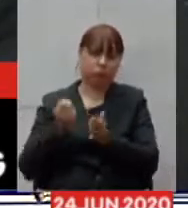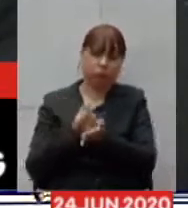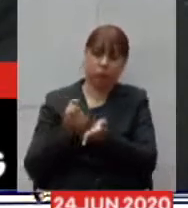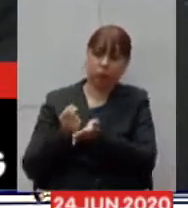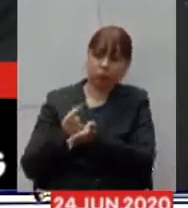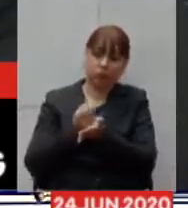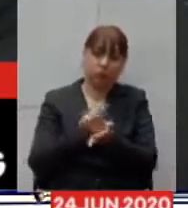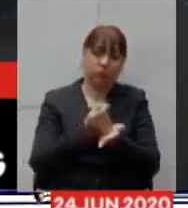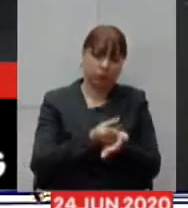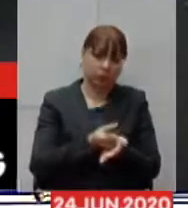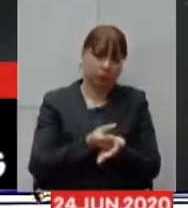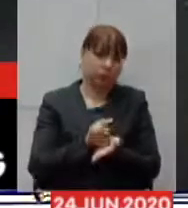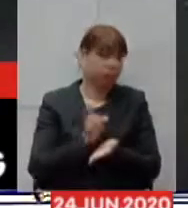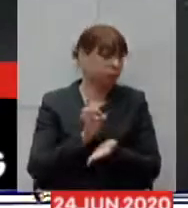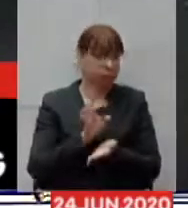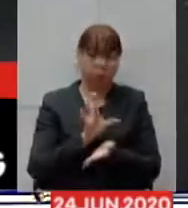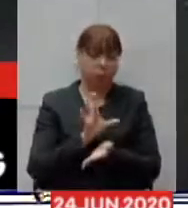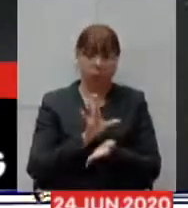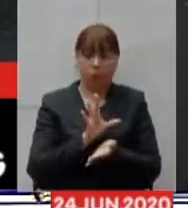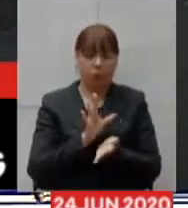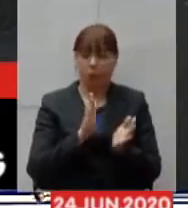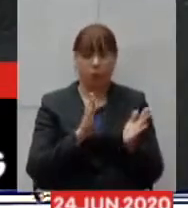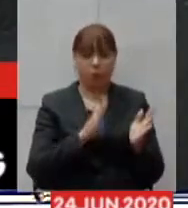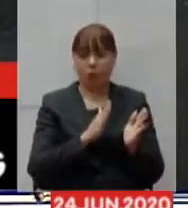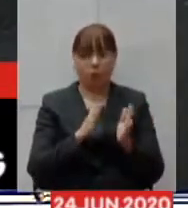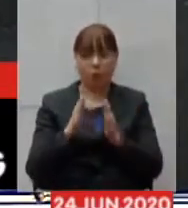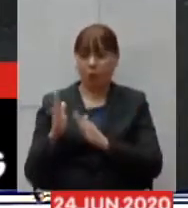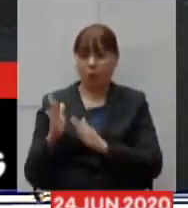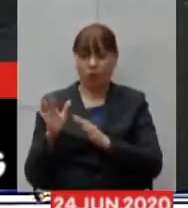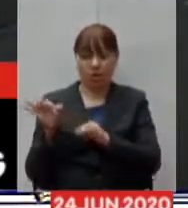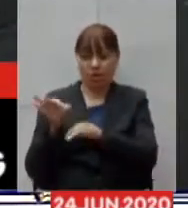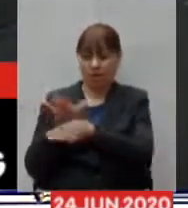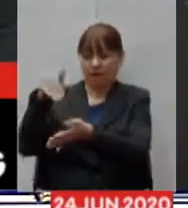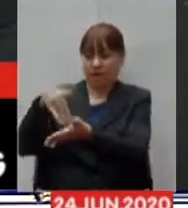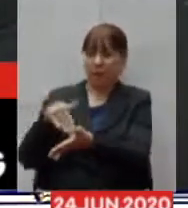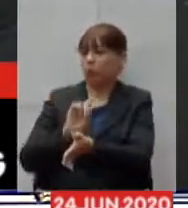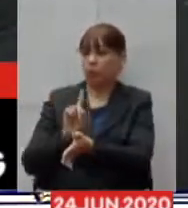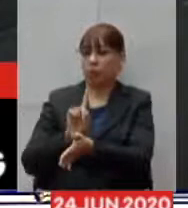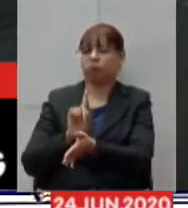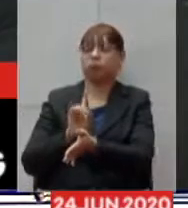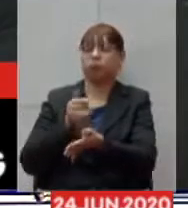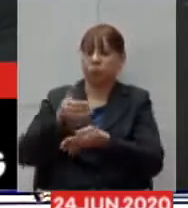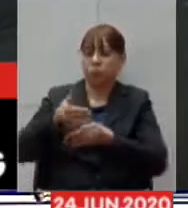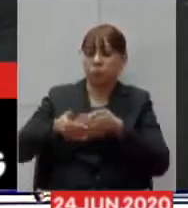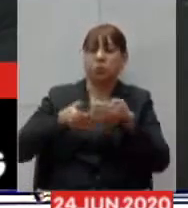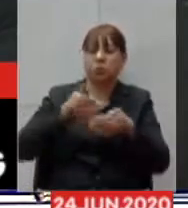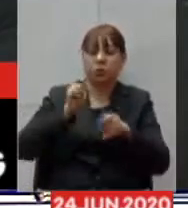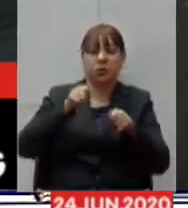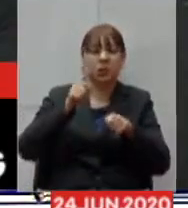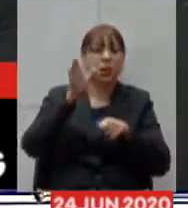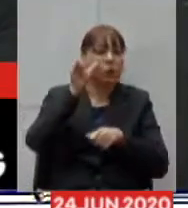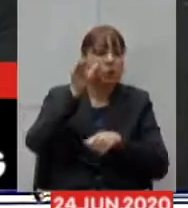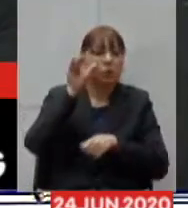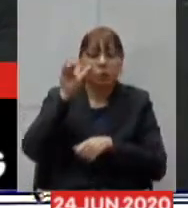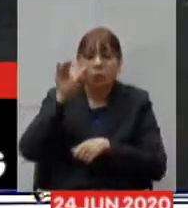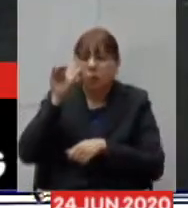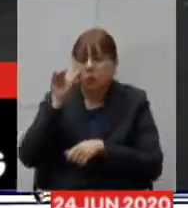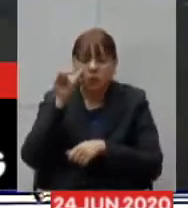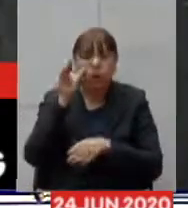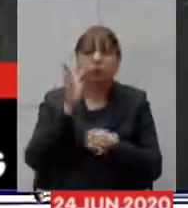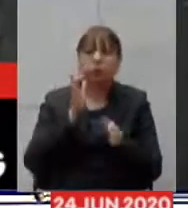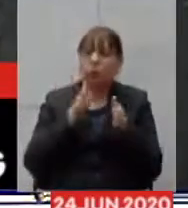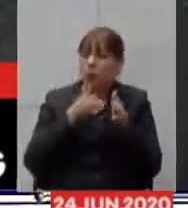e não apenas o processo finalizado e como esse é um processo